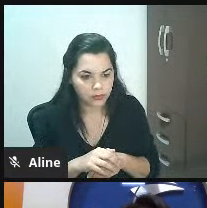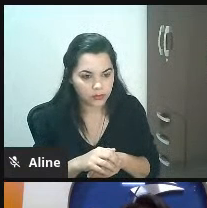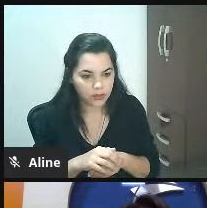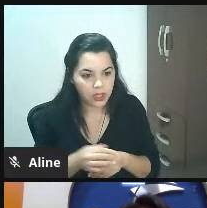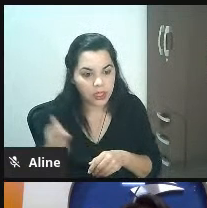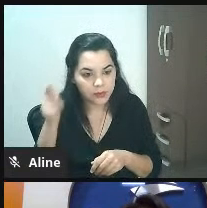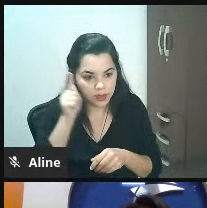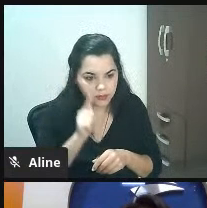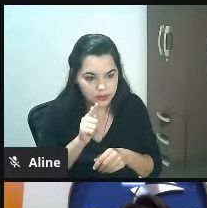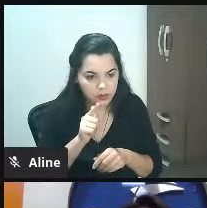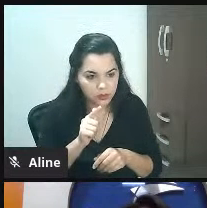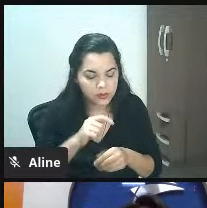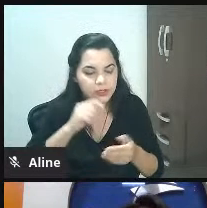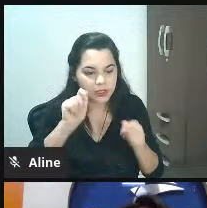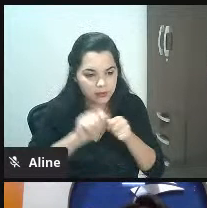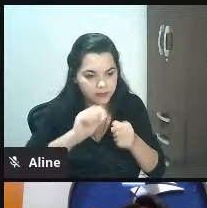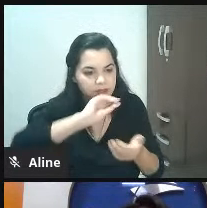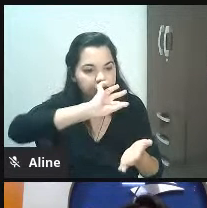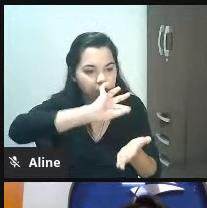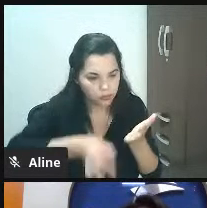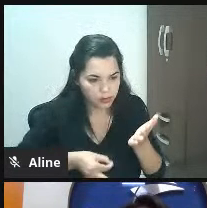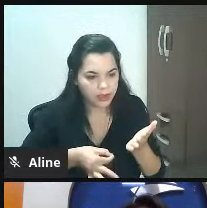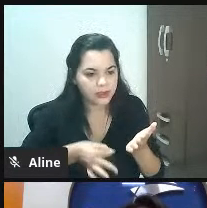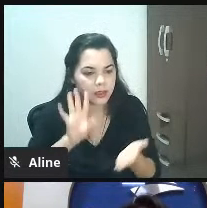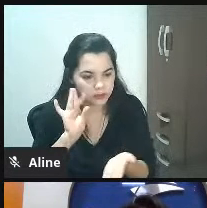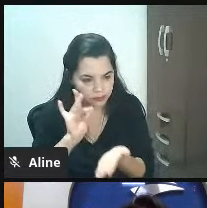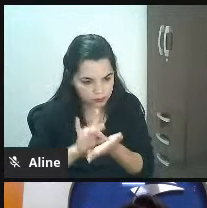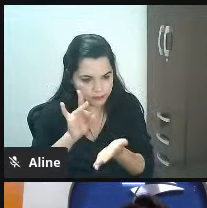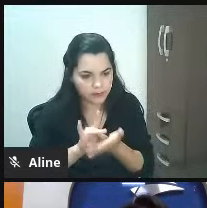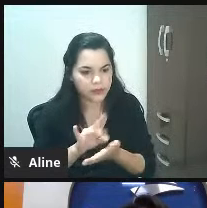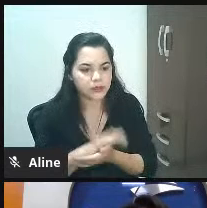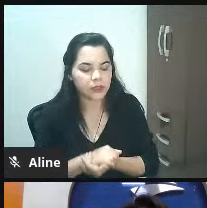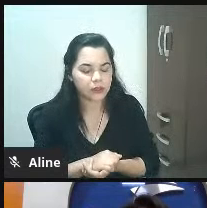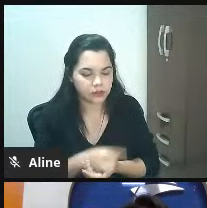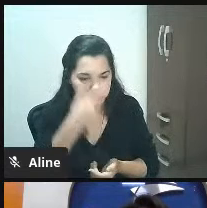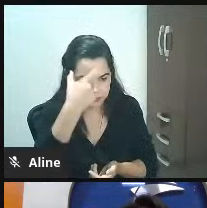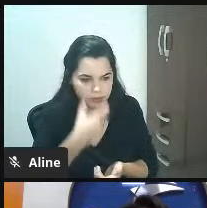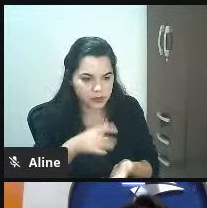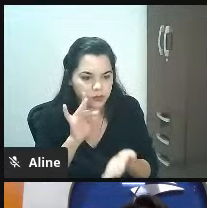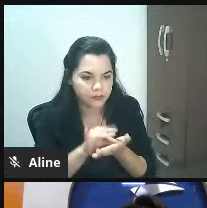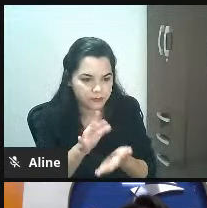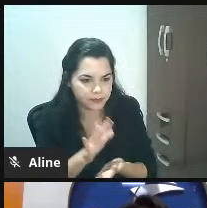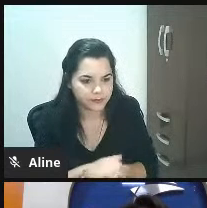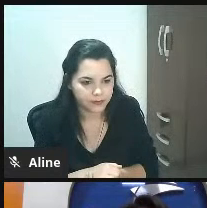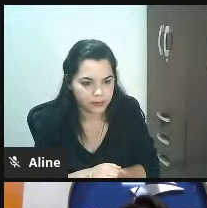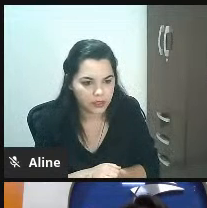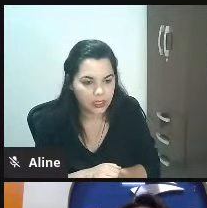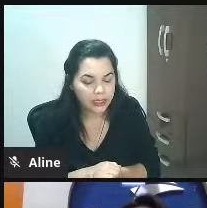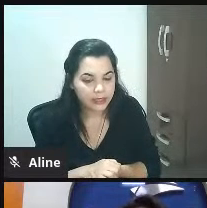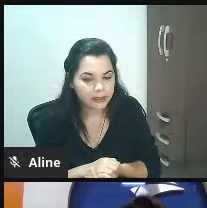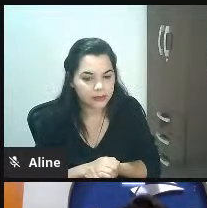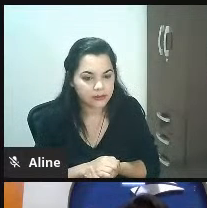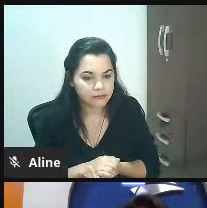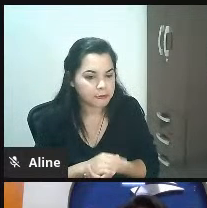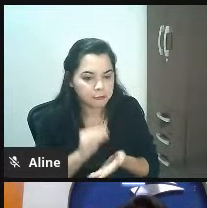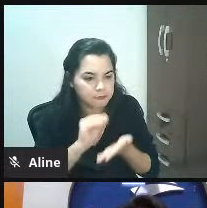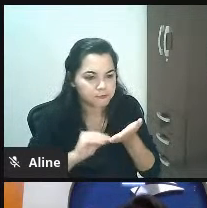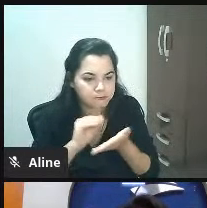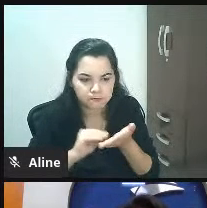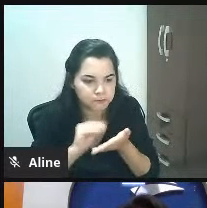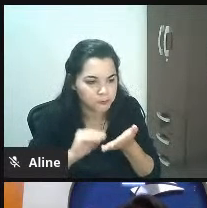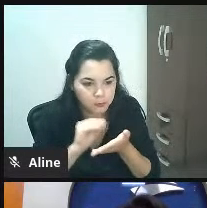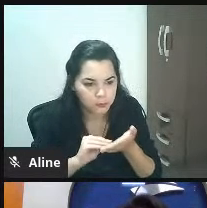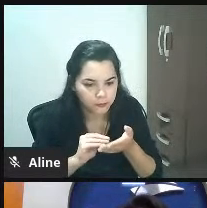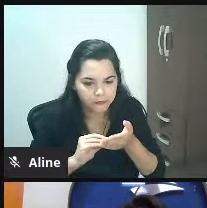validar essa chave você é você mesmo que está abrindo ali então assim não nos falta não nos falta maneiras nem